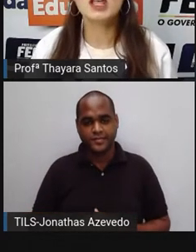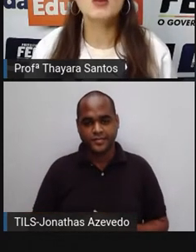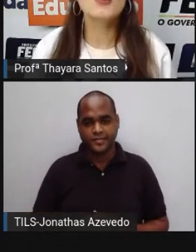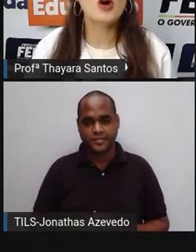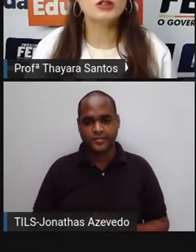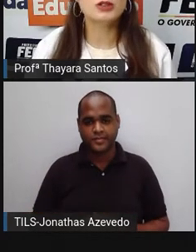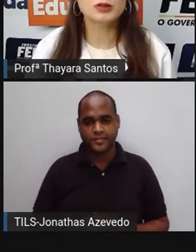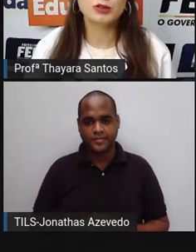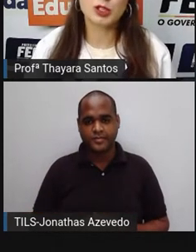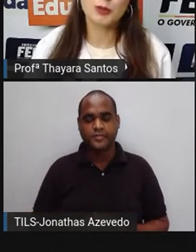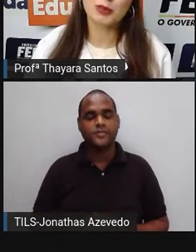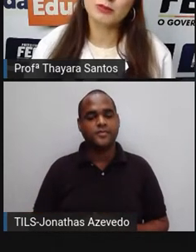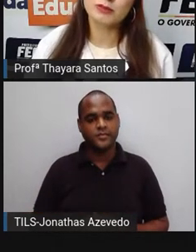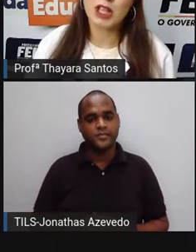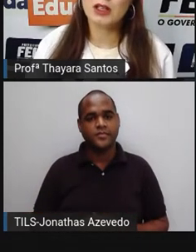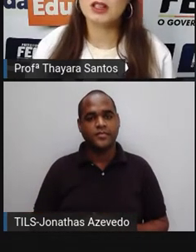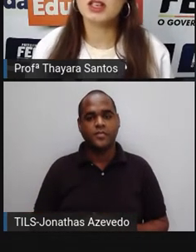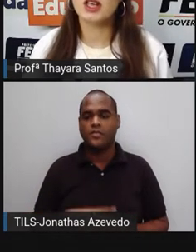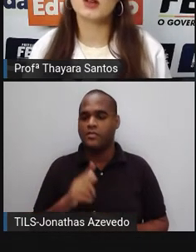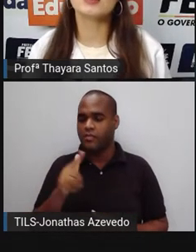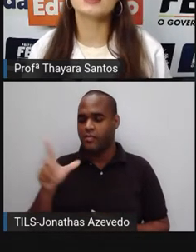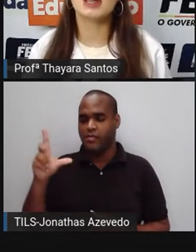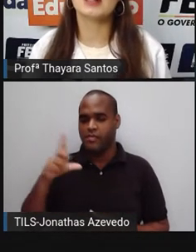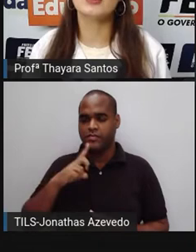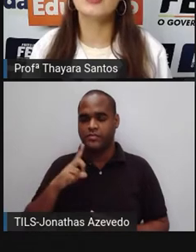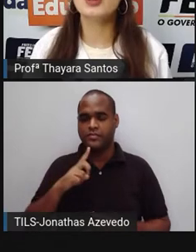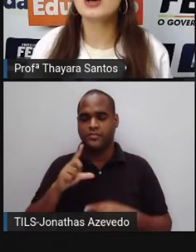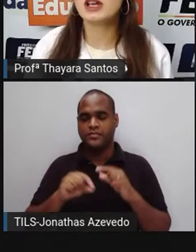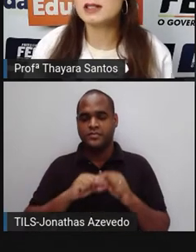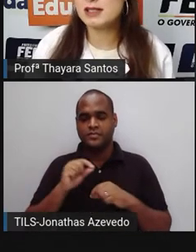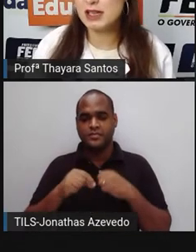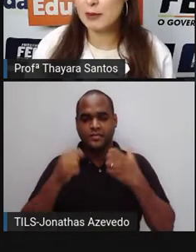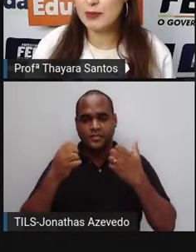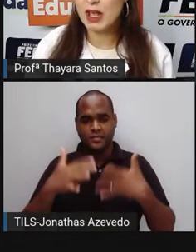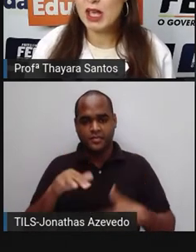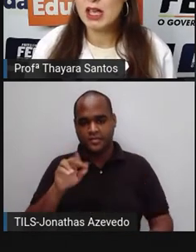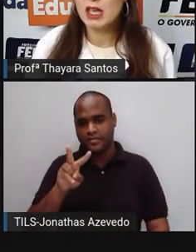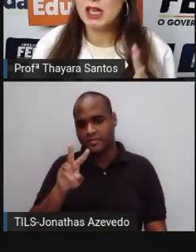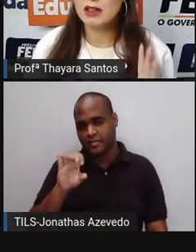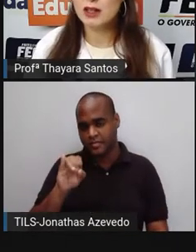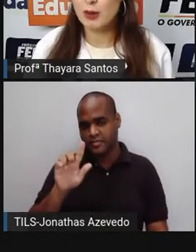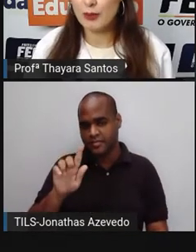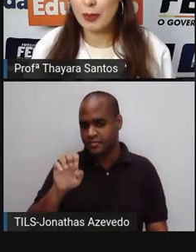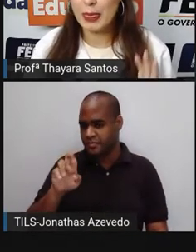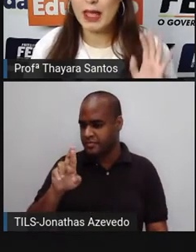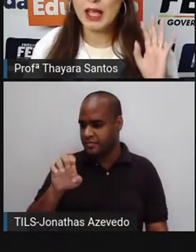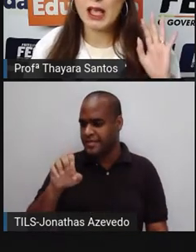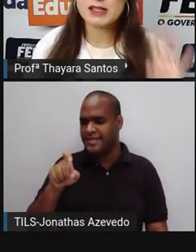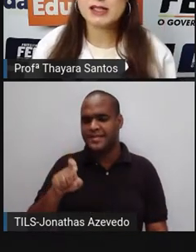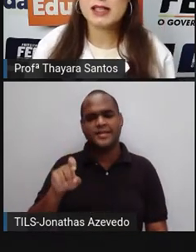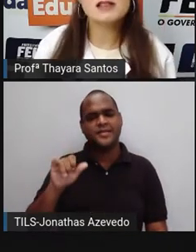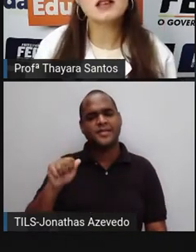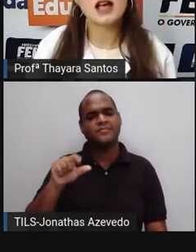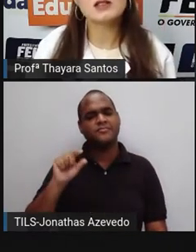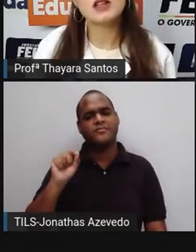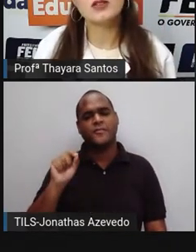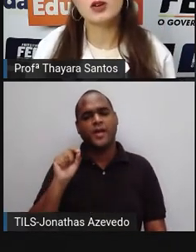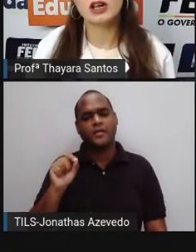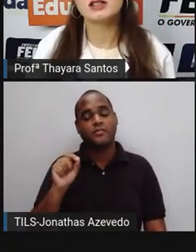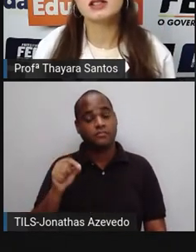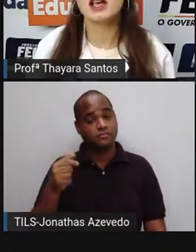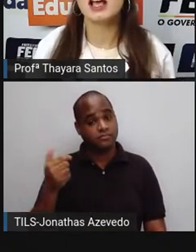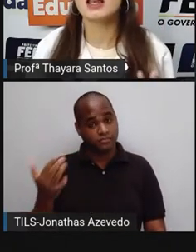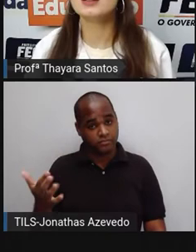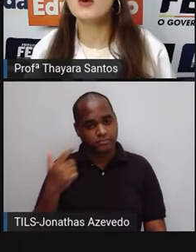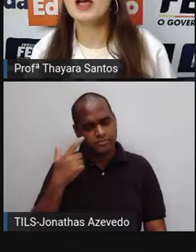Tem um outro tipo, né? Que é considerado a vigorexia. Então, nesse caso da